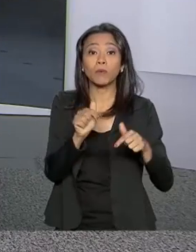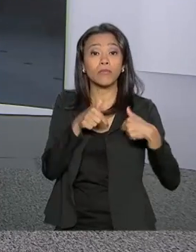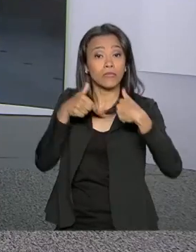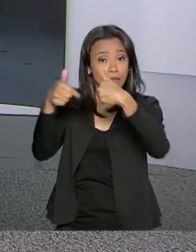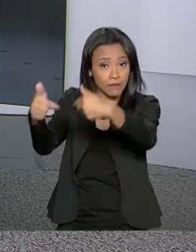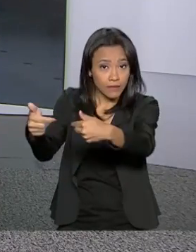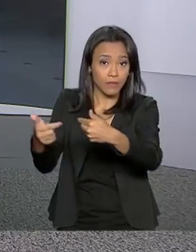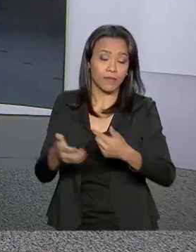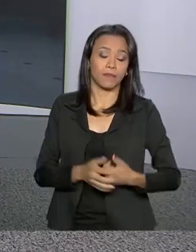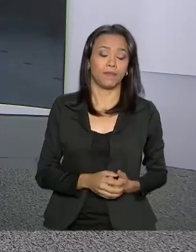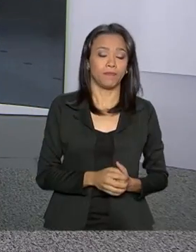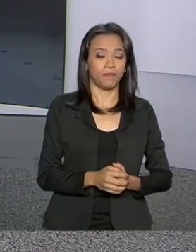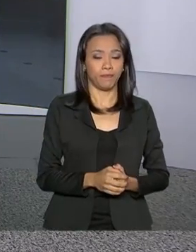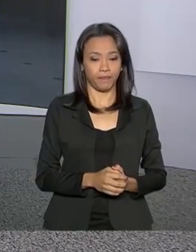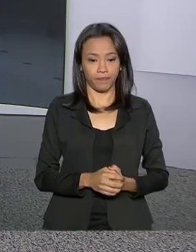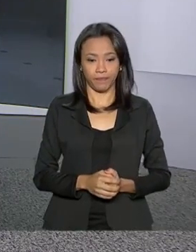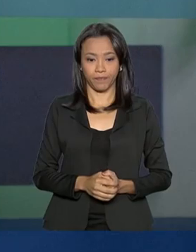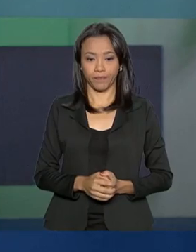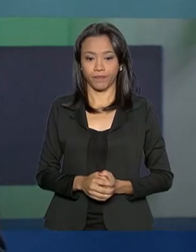Palácio Planalto, Luciana.